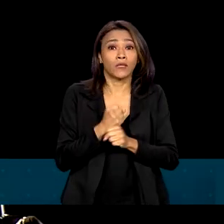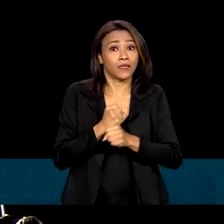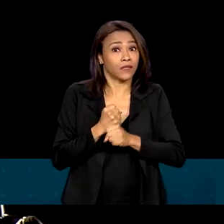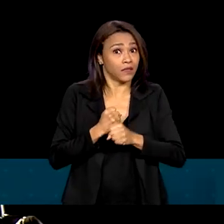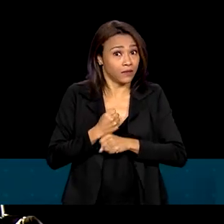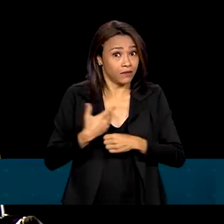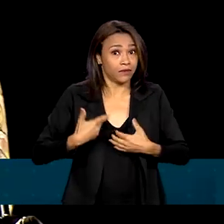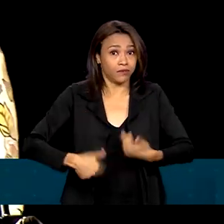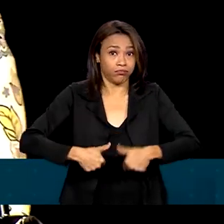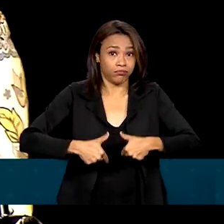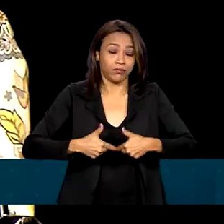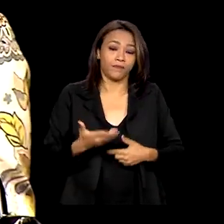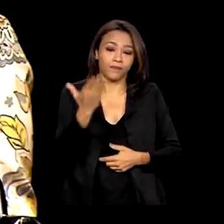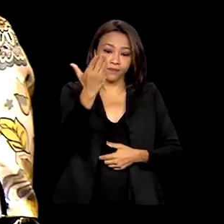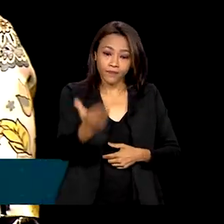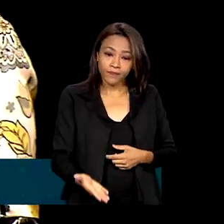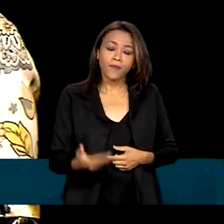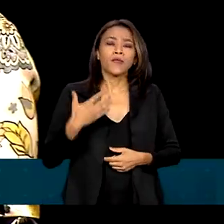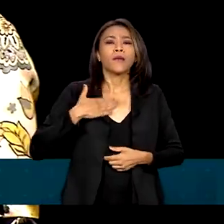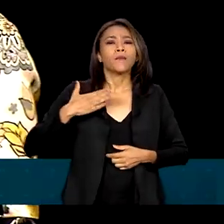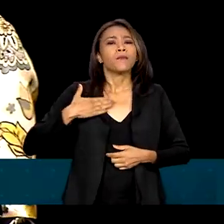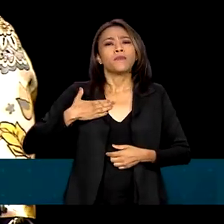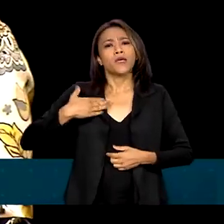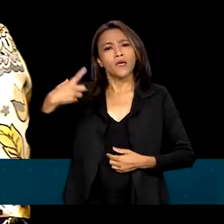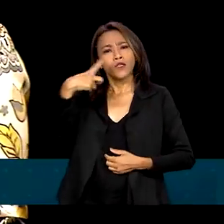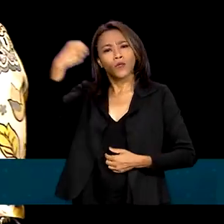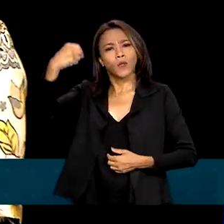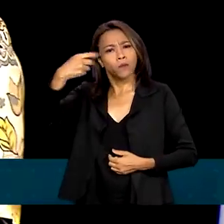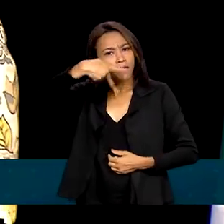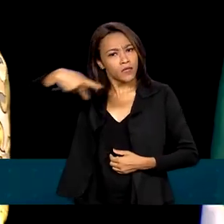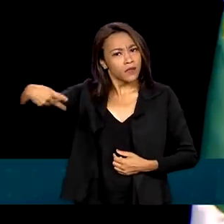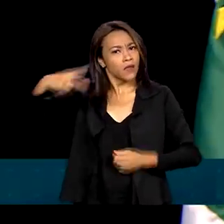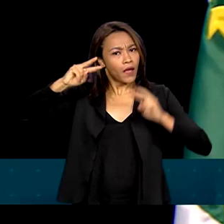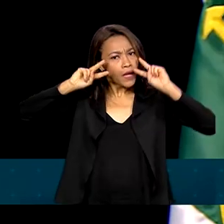A minha nomeação significa o reconhecimento à competência técnica.